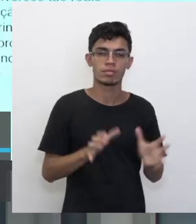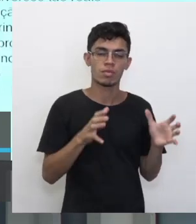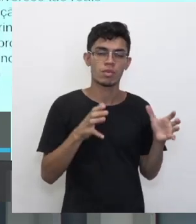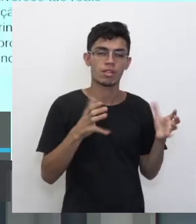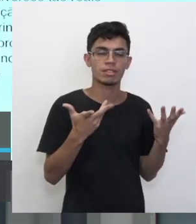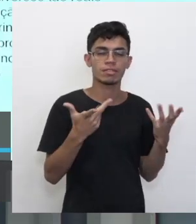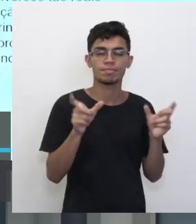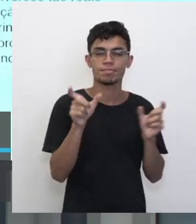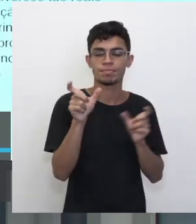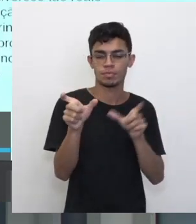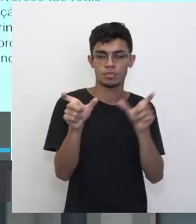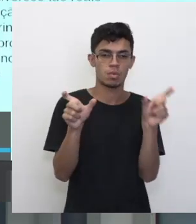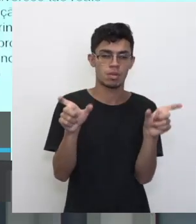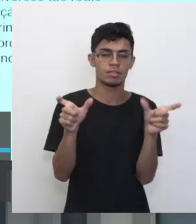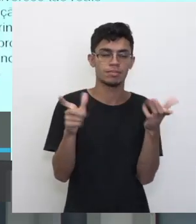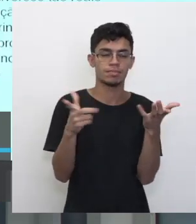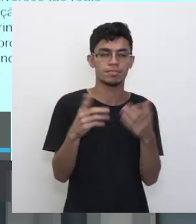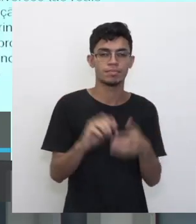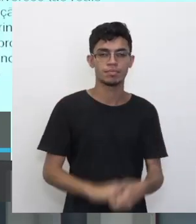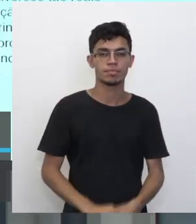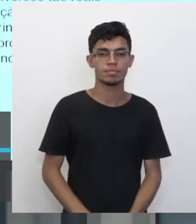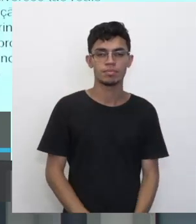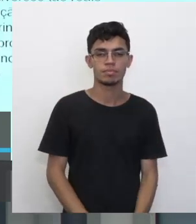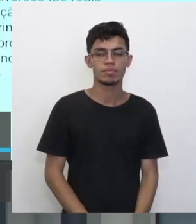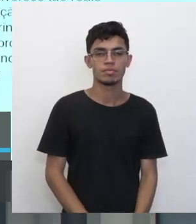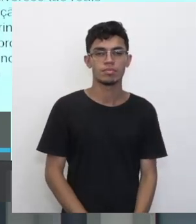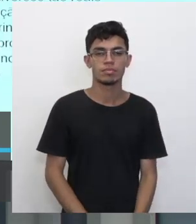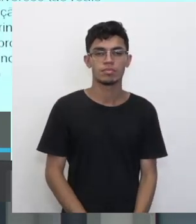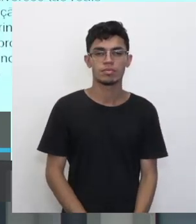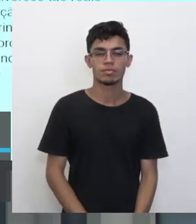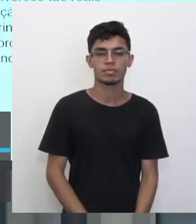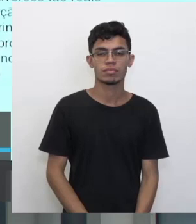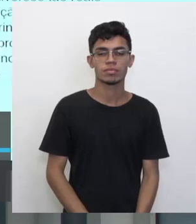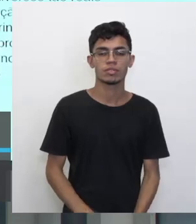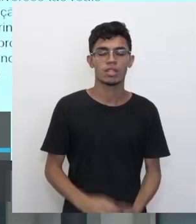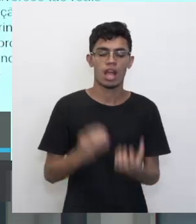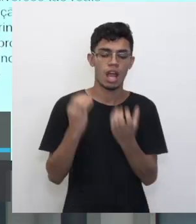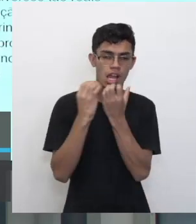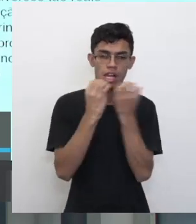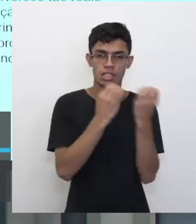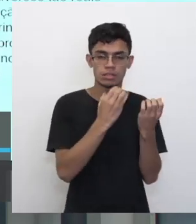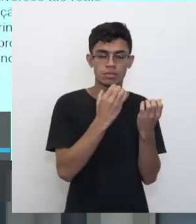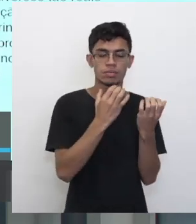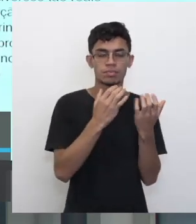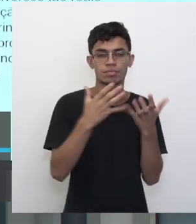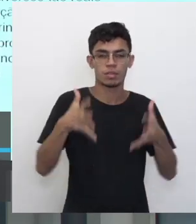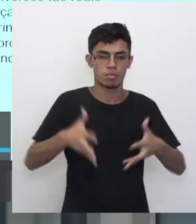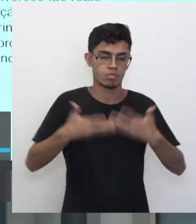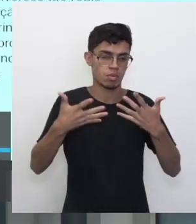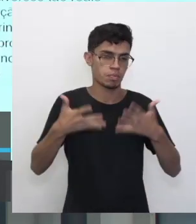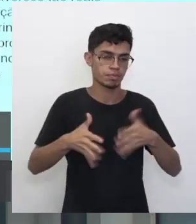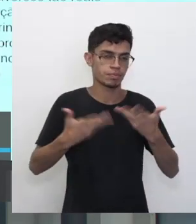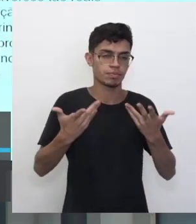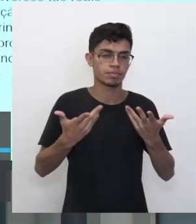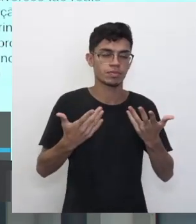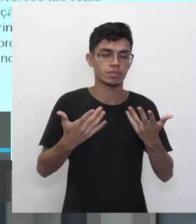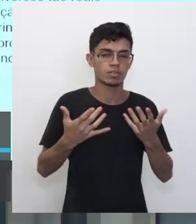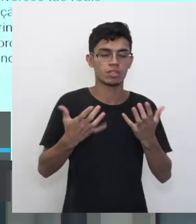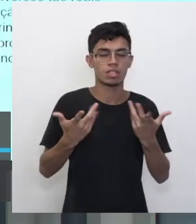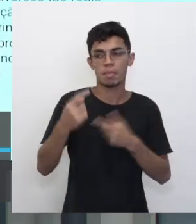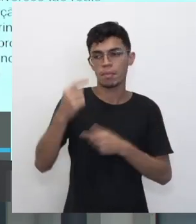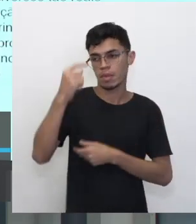palavras, né? Por exemplo, começar a falar sobre cenoura, abacate, legumes, frutas. Estou pensando em uma feira,